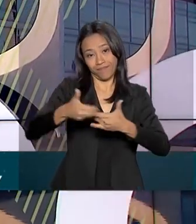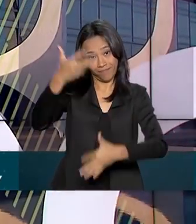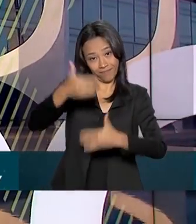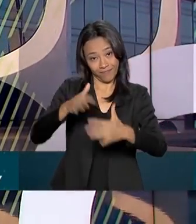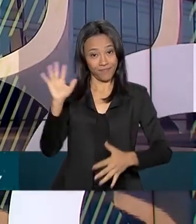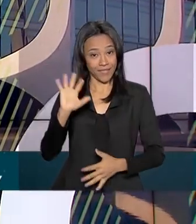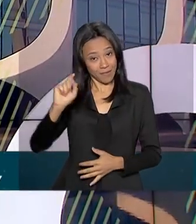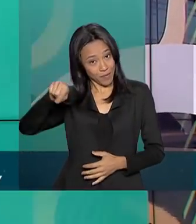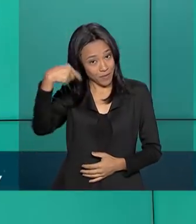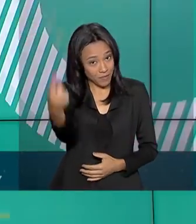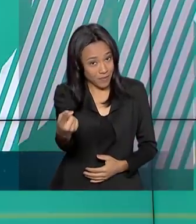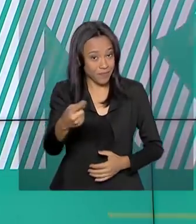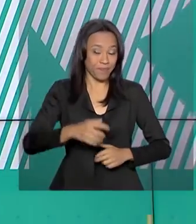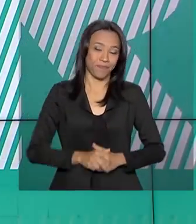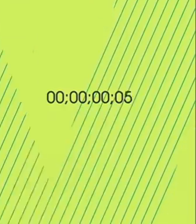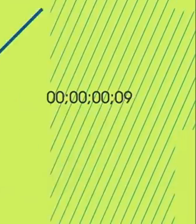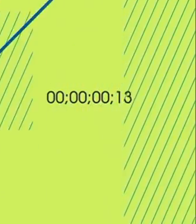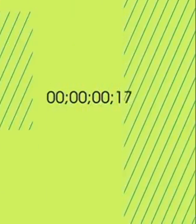Até a próxima edição.